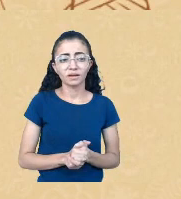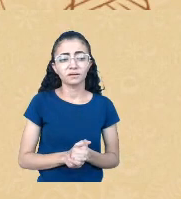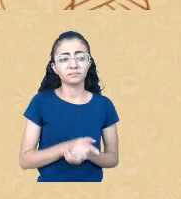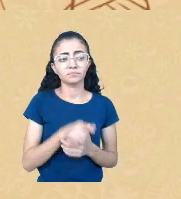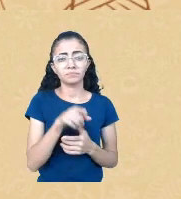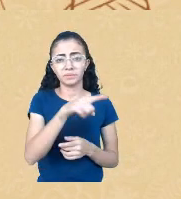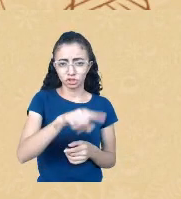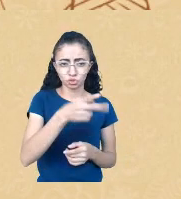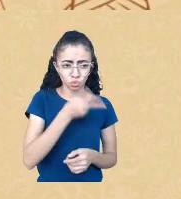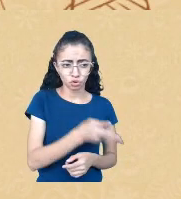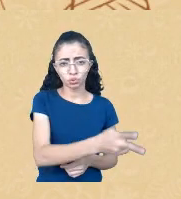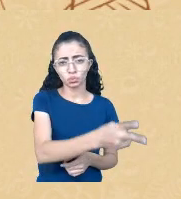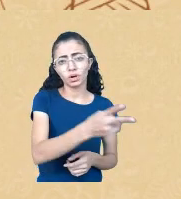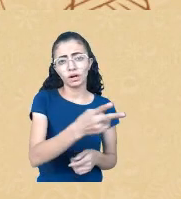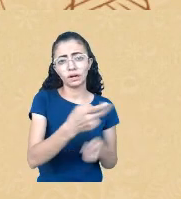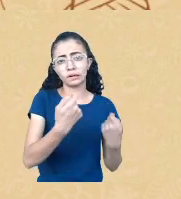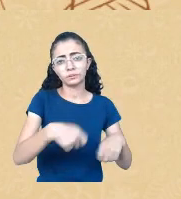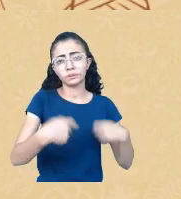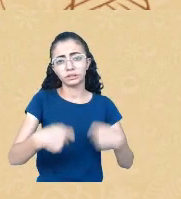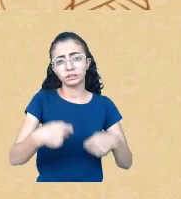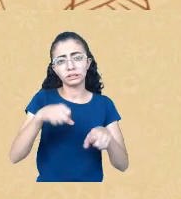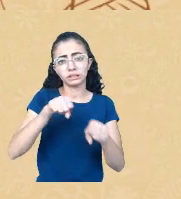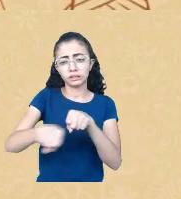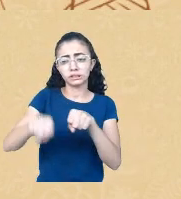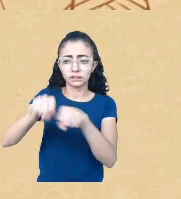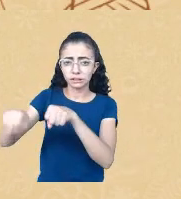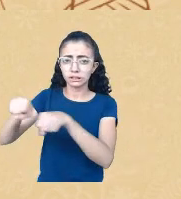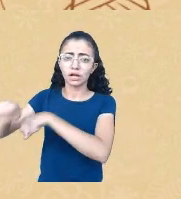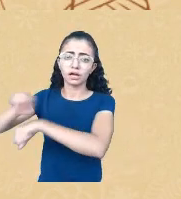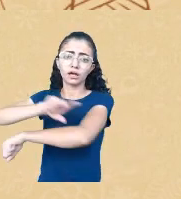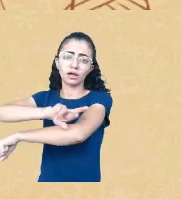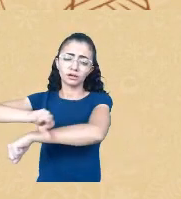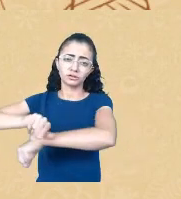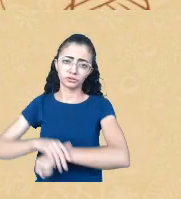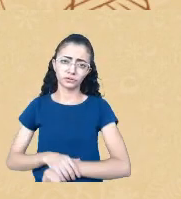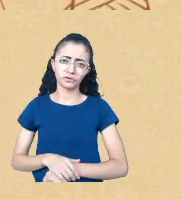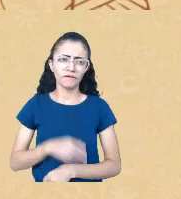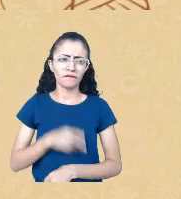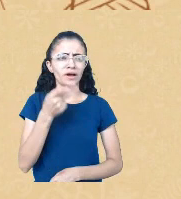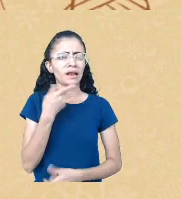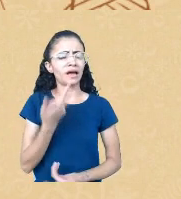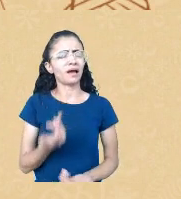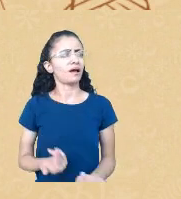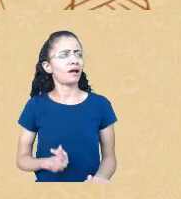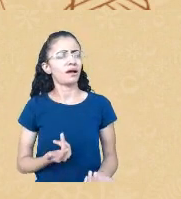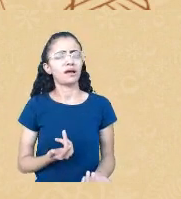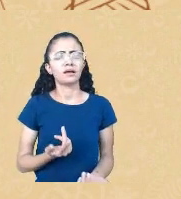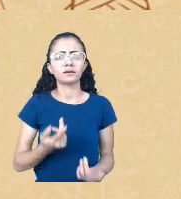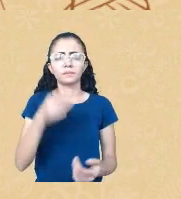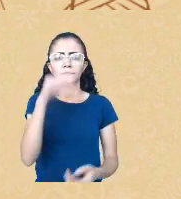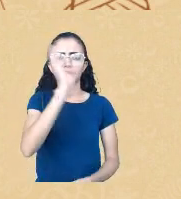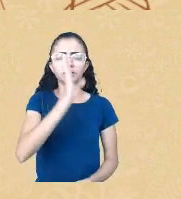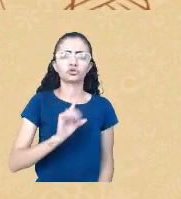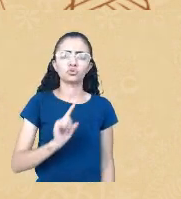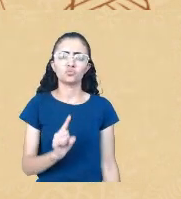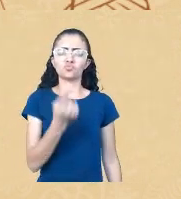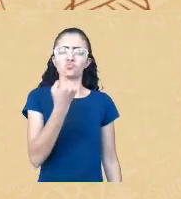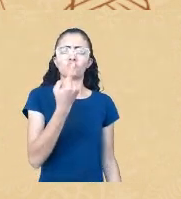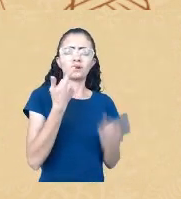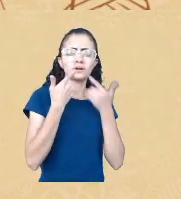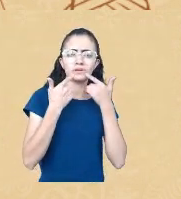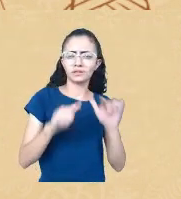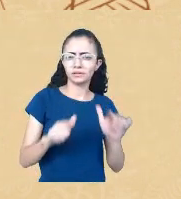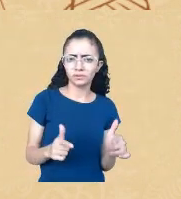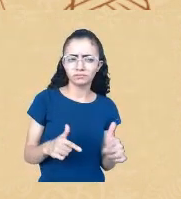como, né, se afirmar que essa identidade Brasil só tem uma única língua, sem negar as línguas indígenas, né. Eu até queria citar para